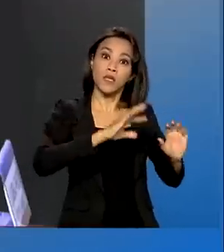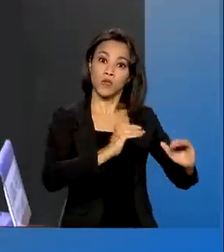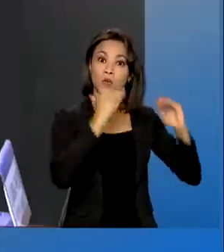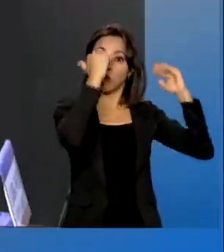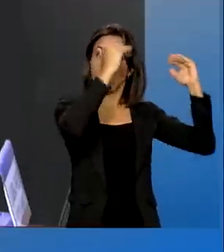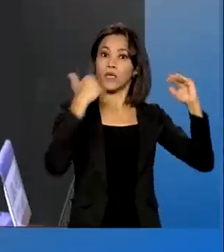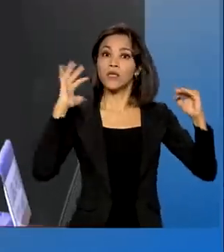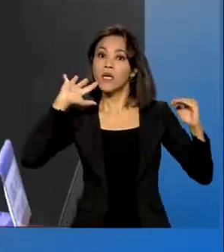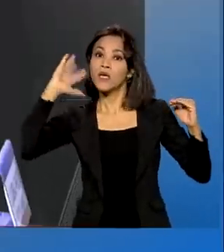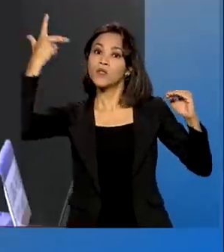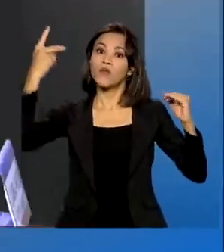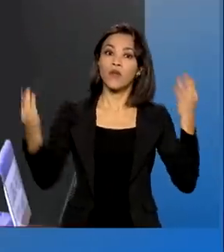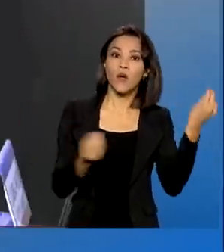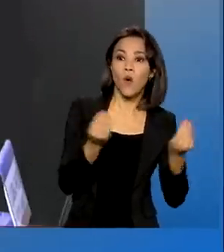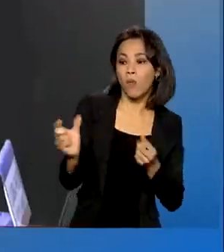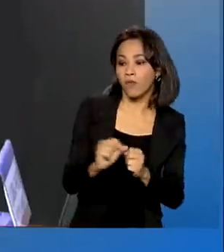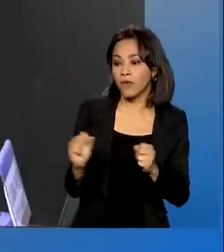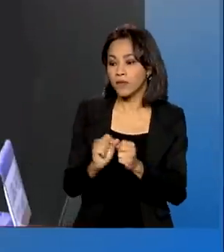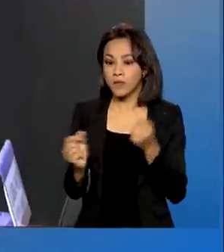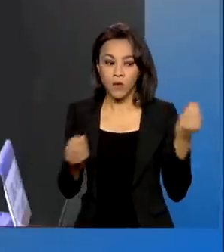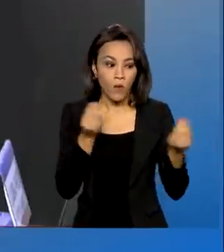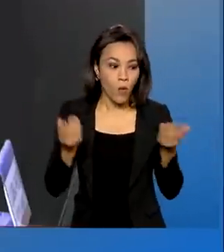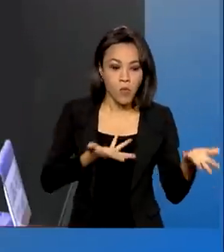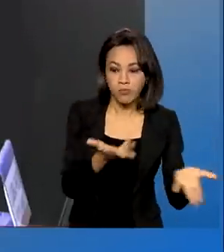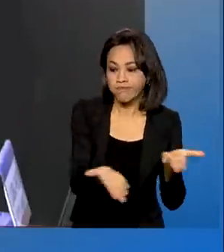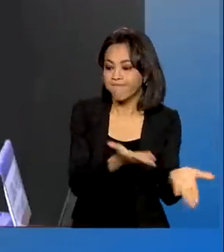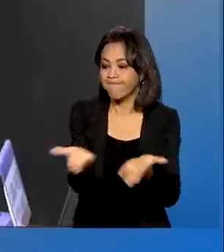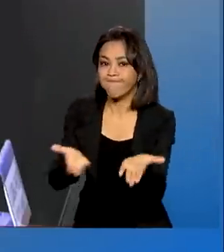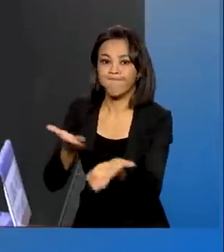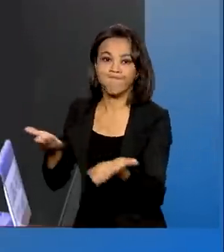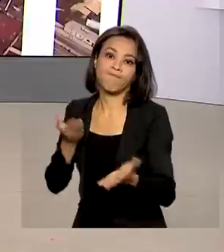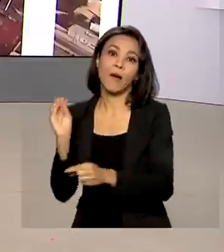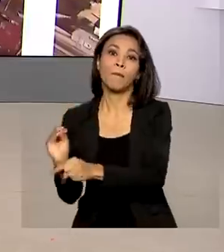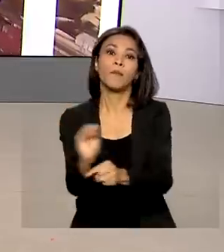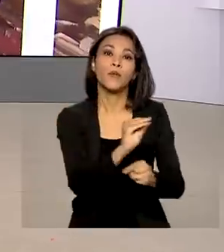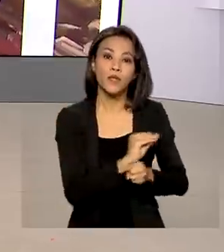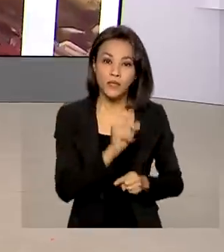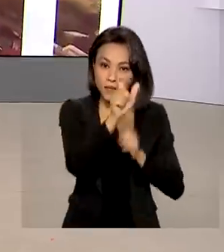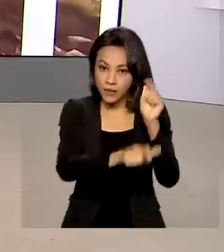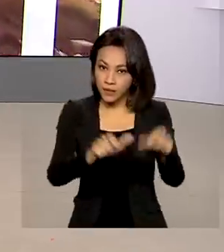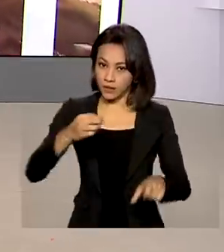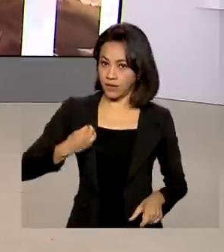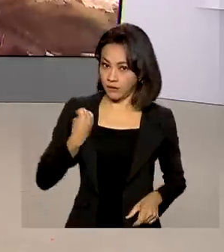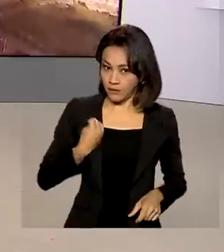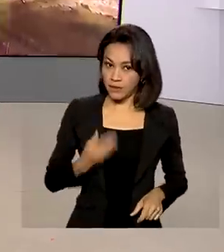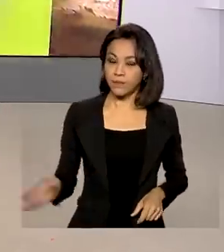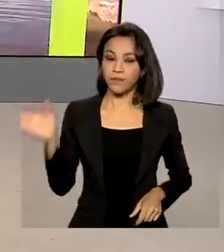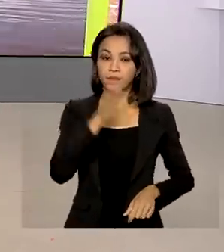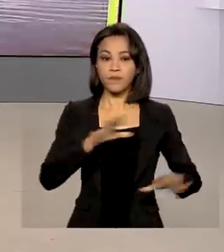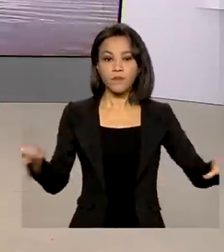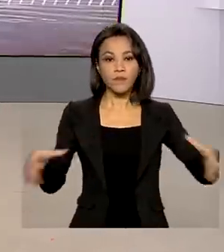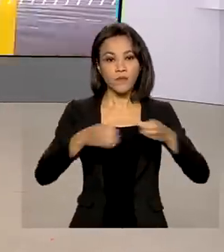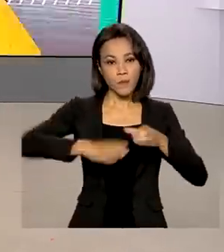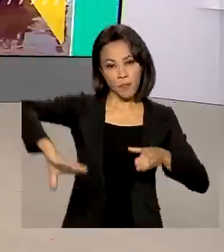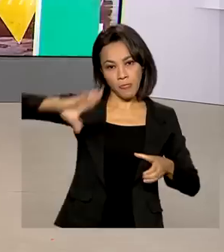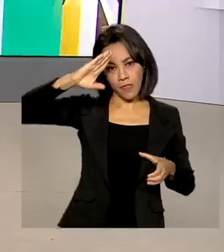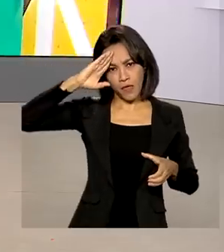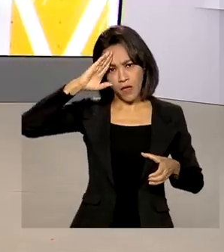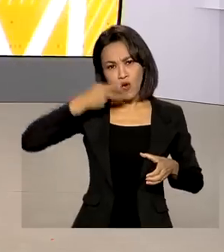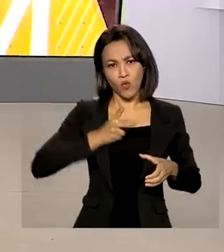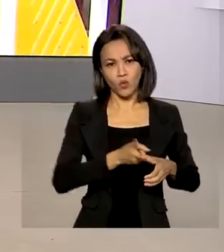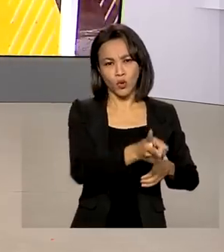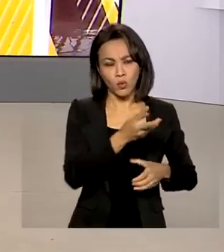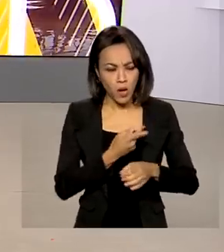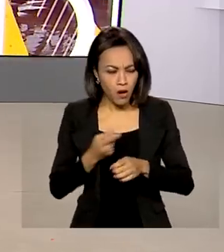E decisões que são com o cunho principal de salvar e proteger vidas. As Forças Armadas intensificaram as